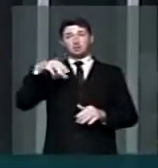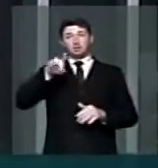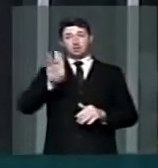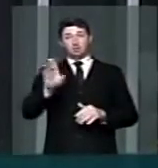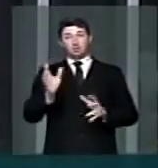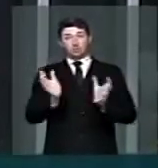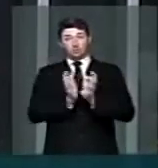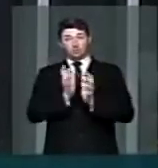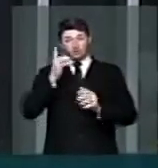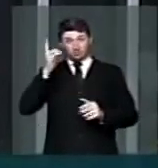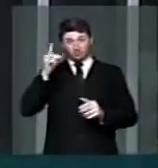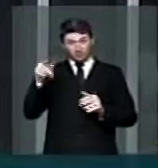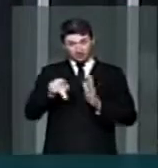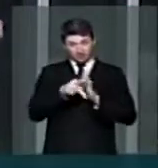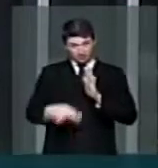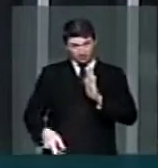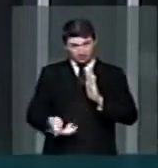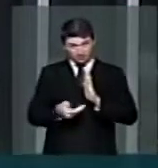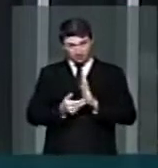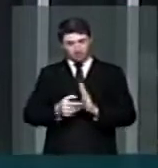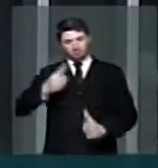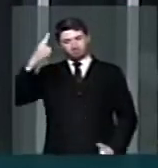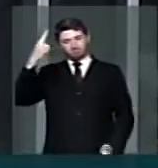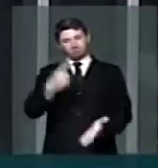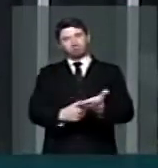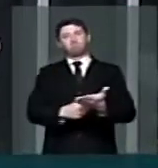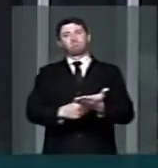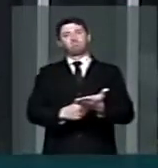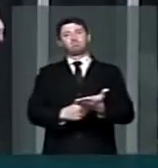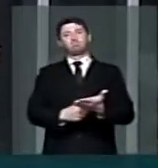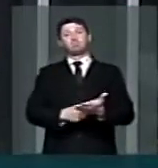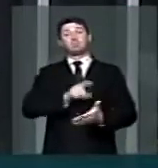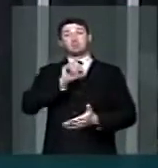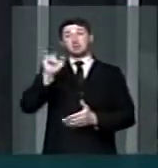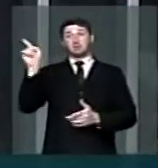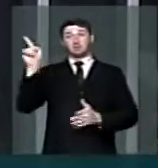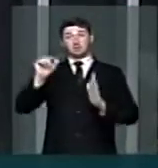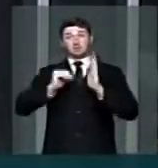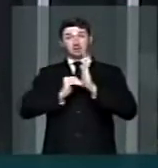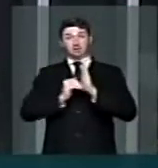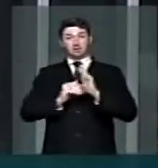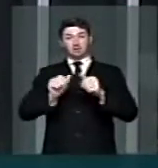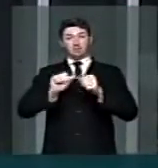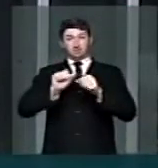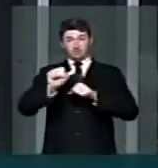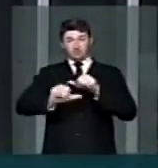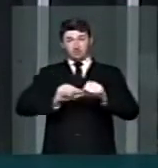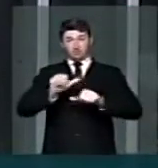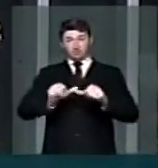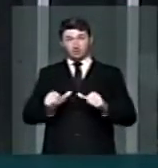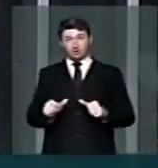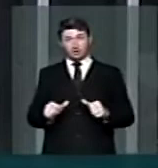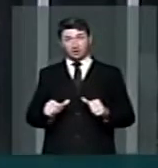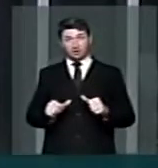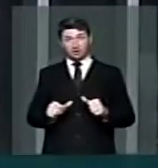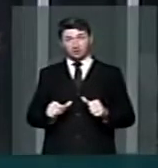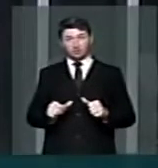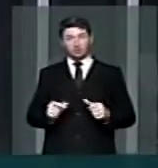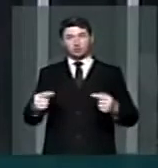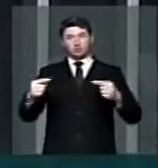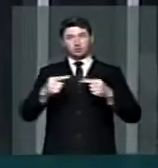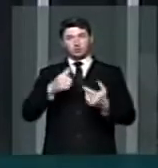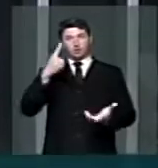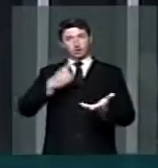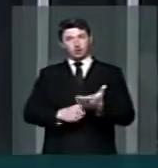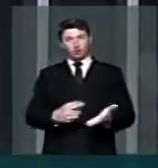a bancada do PMDB na Câmara, se compromete que se o Senado fizer a alteração na forma acordada